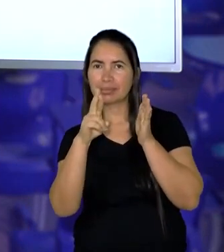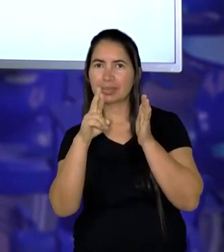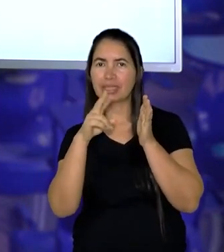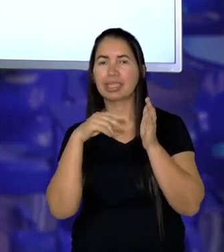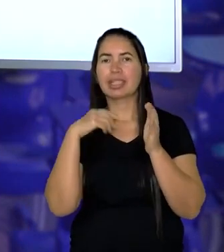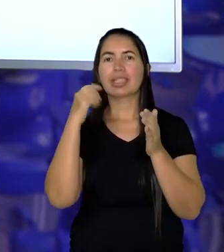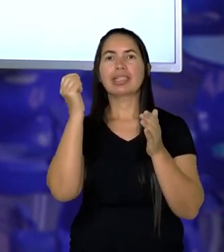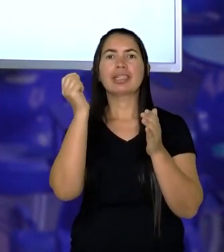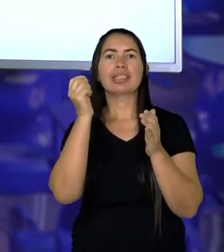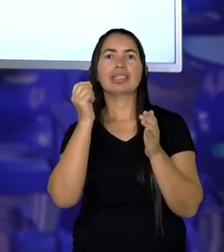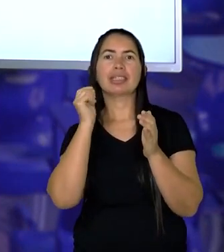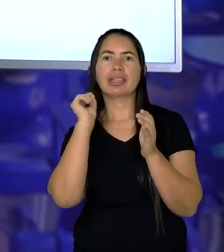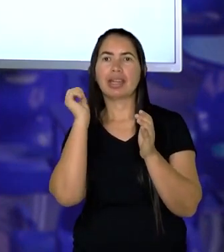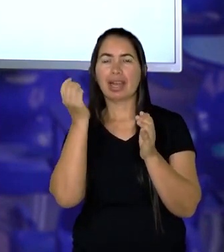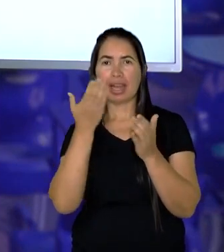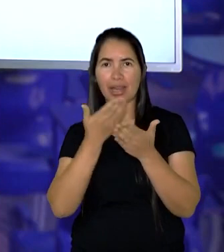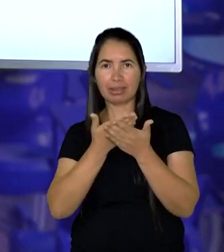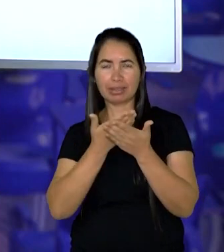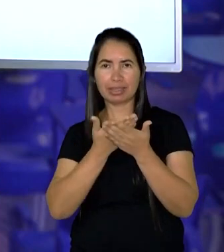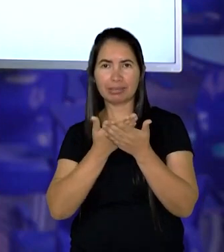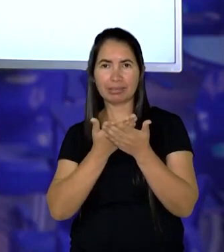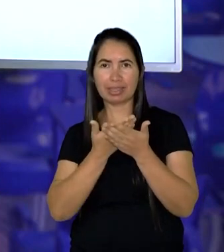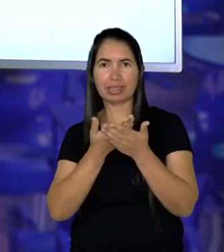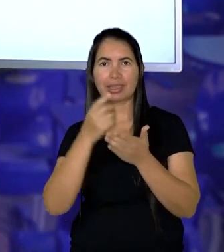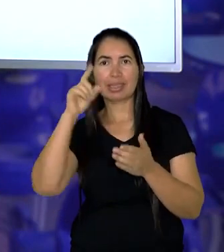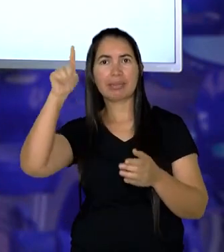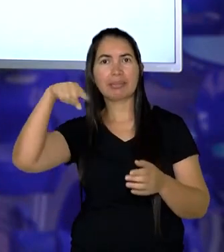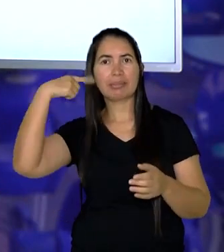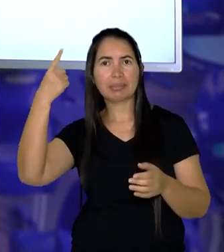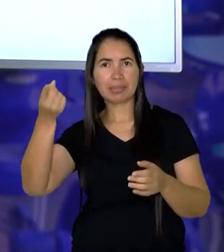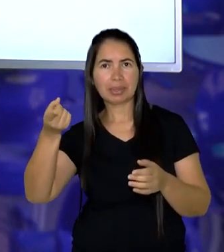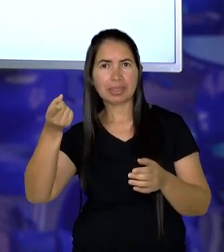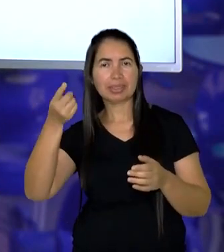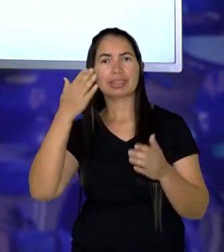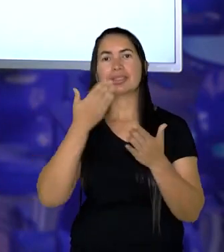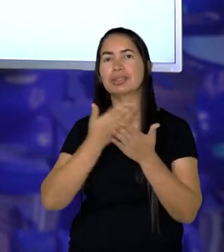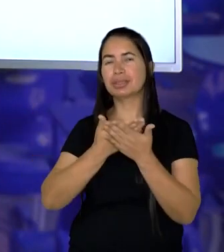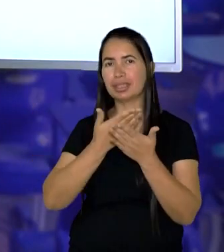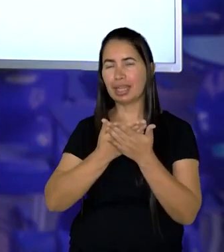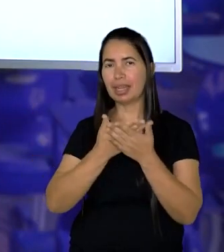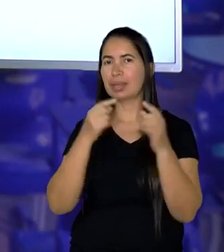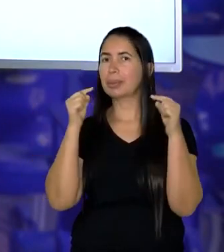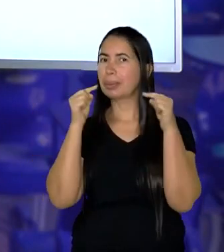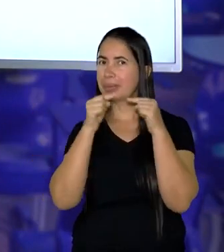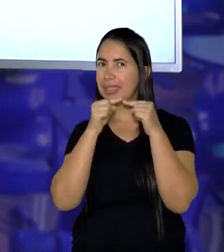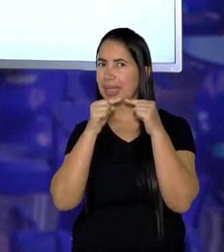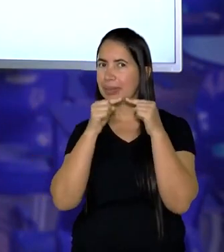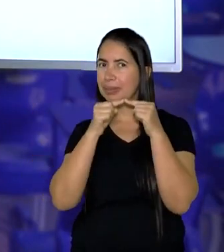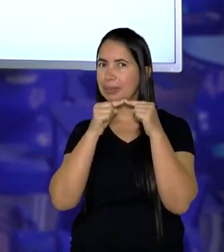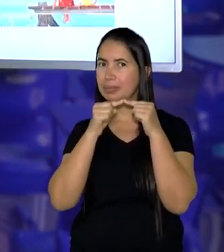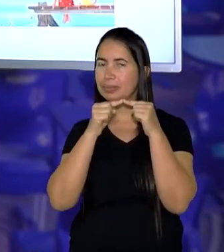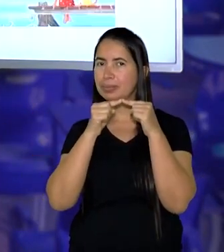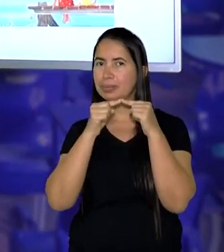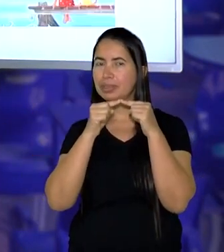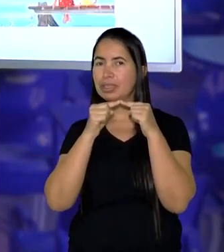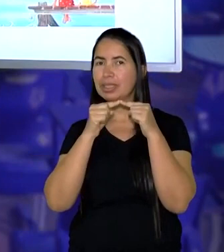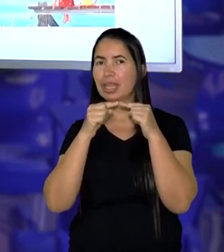observações sobre a nossa aula para a posterior consulta de vocês. Combinado?